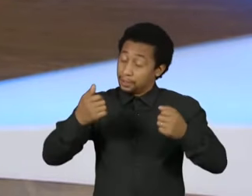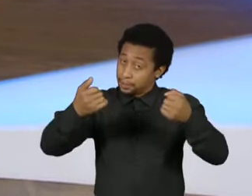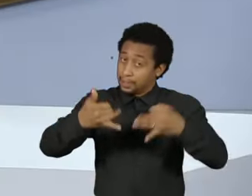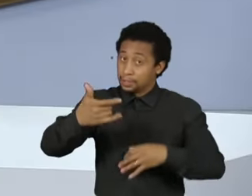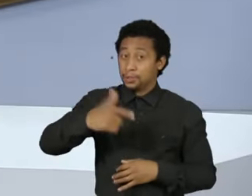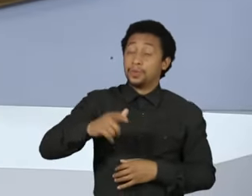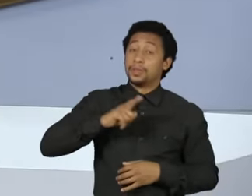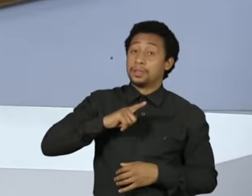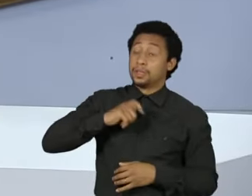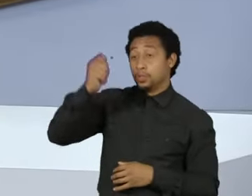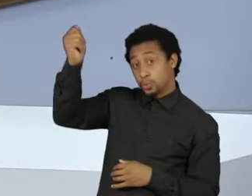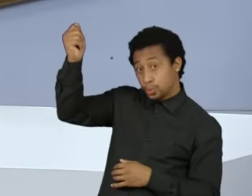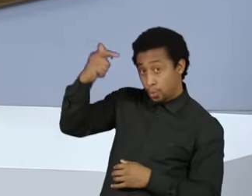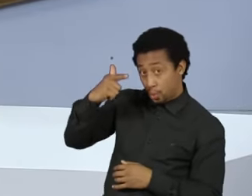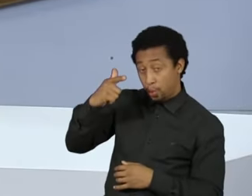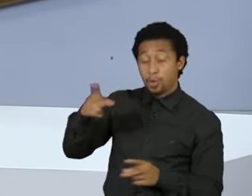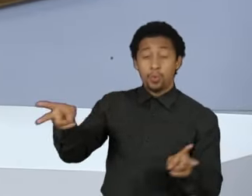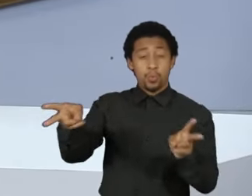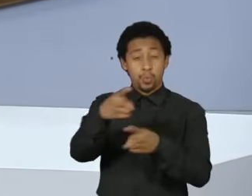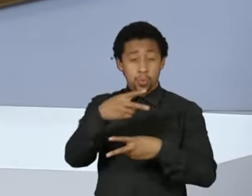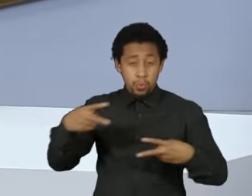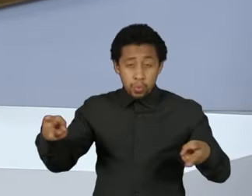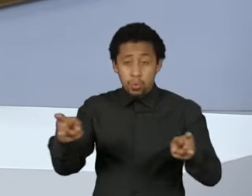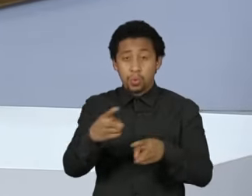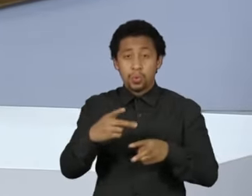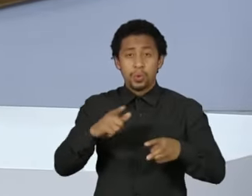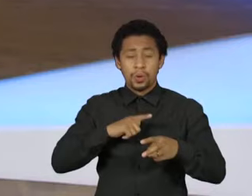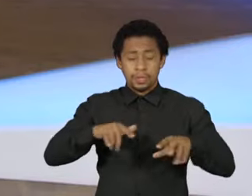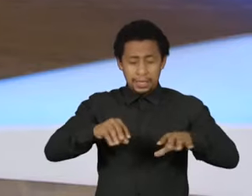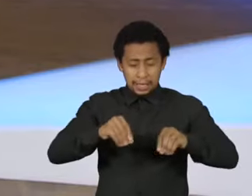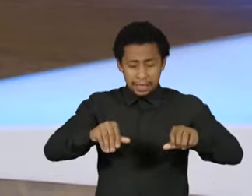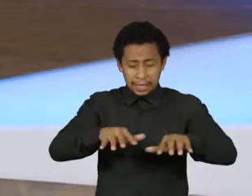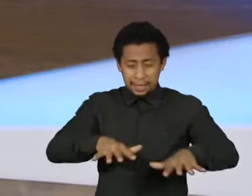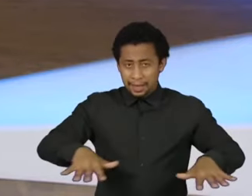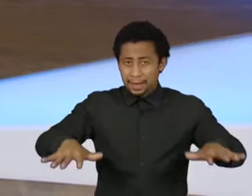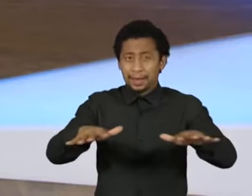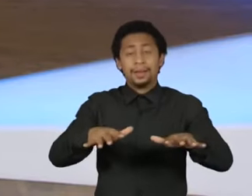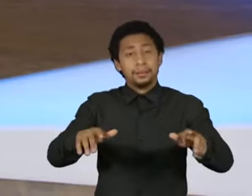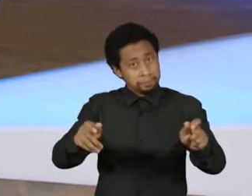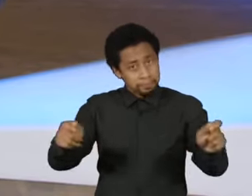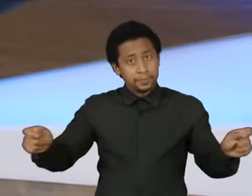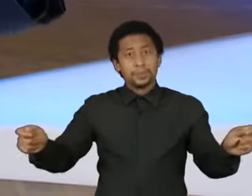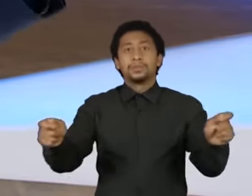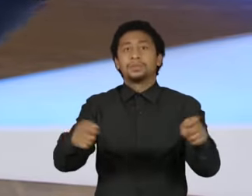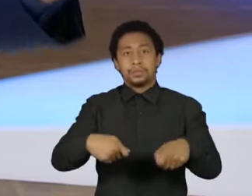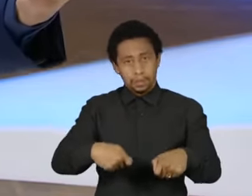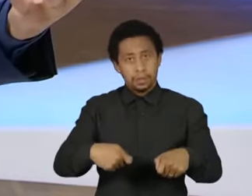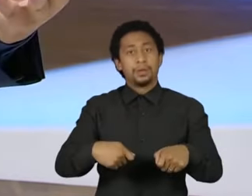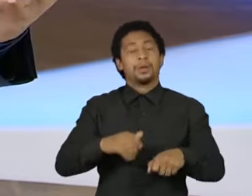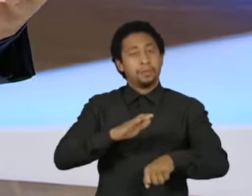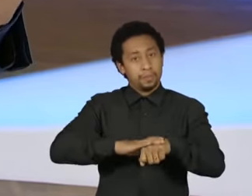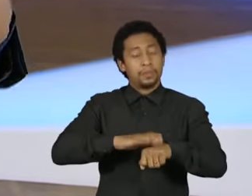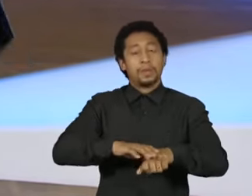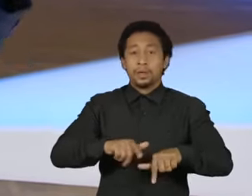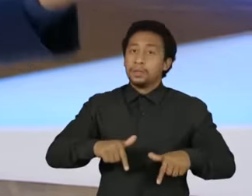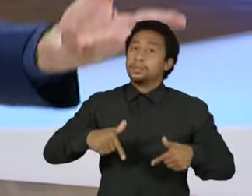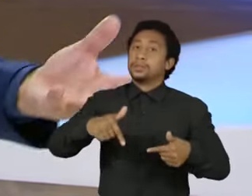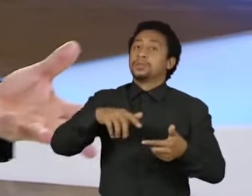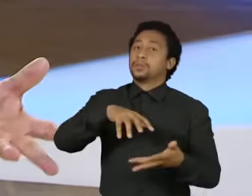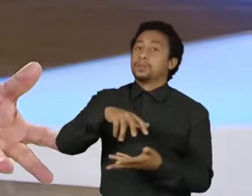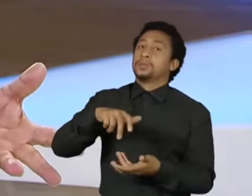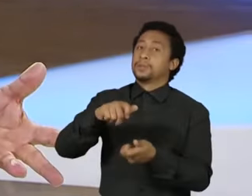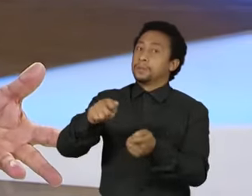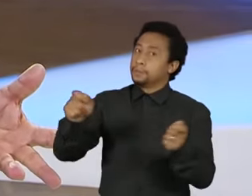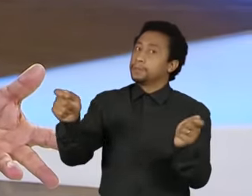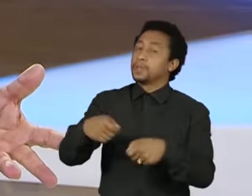temos vento, temos biomassa, temos capacidade de estar presente com protagonismo numa nova